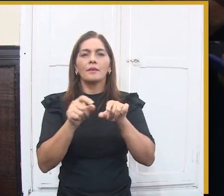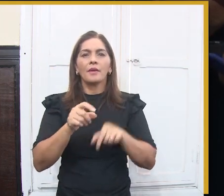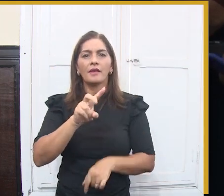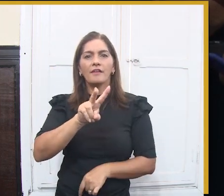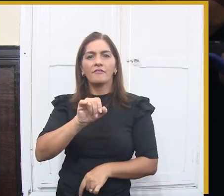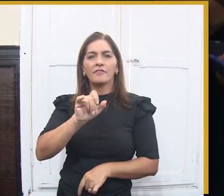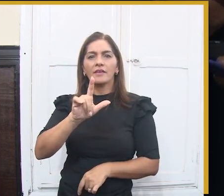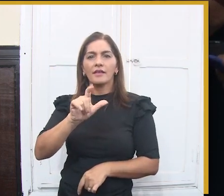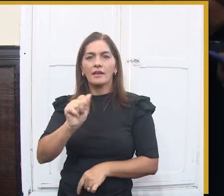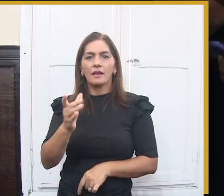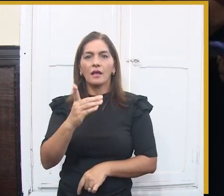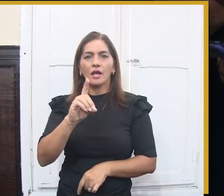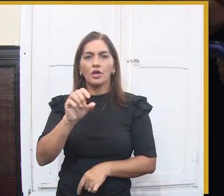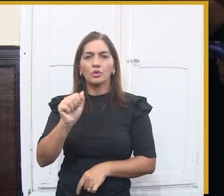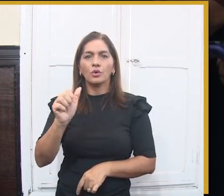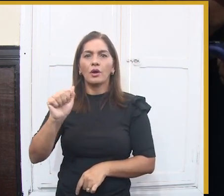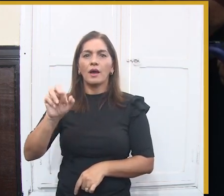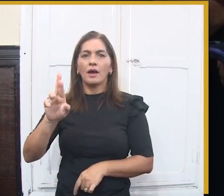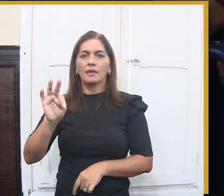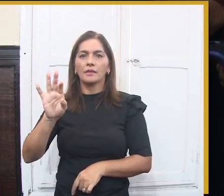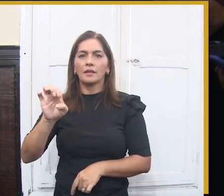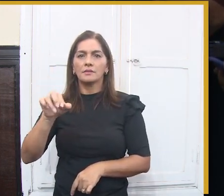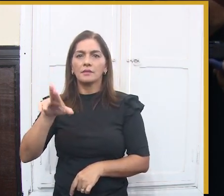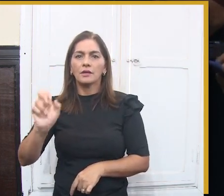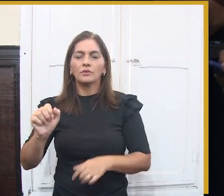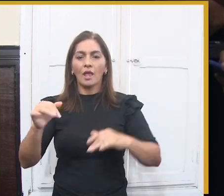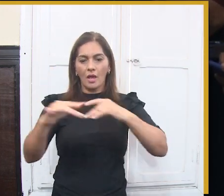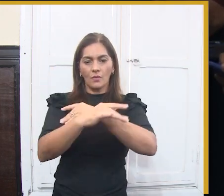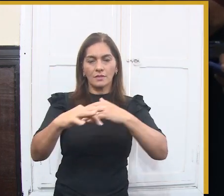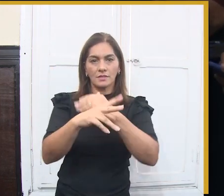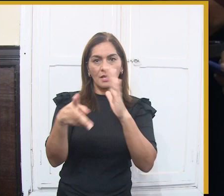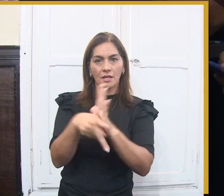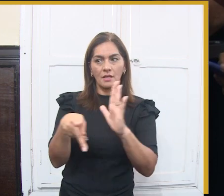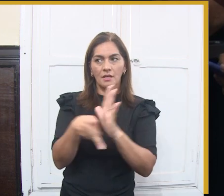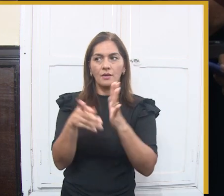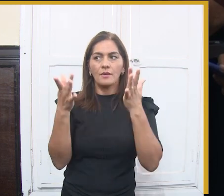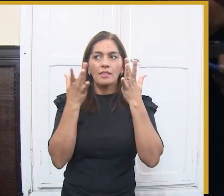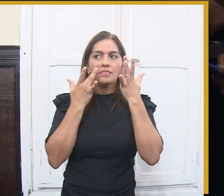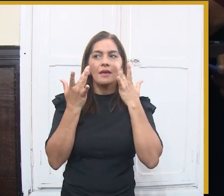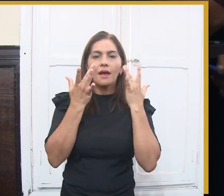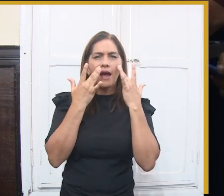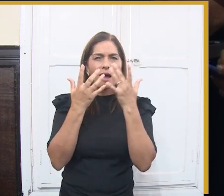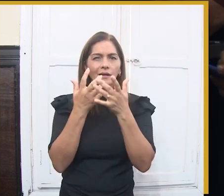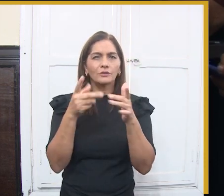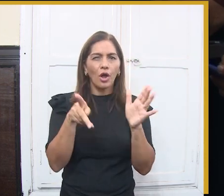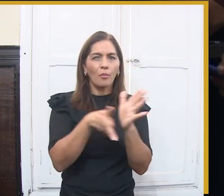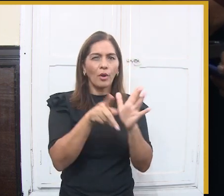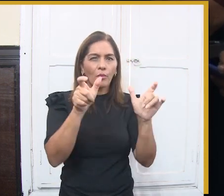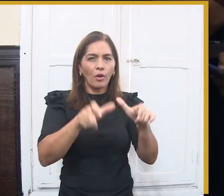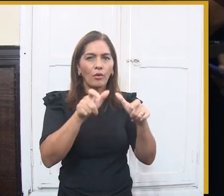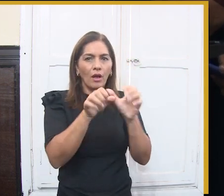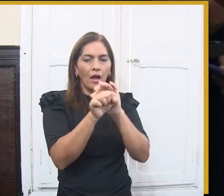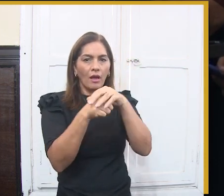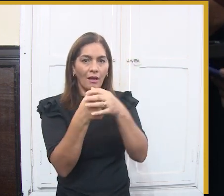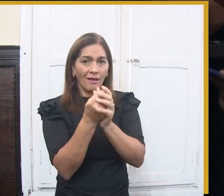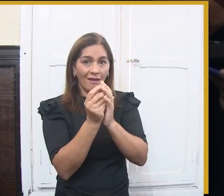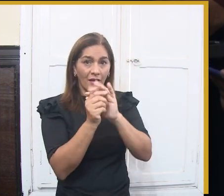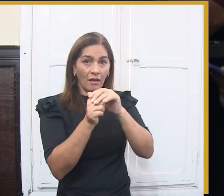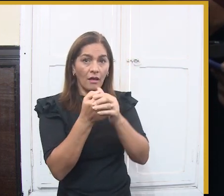nova que a gente tem. Aqui são as descrições do que é que nós teremos de decoração,